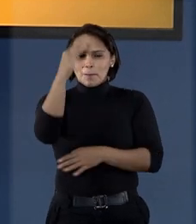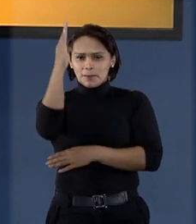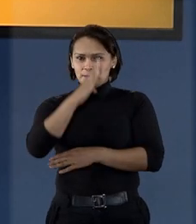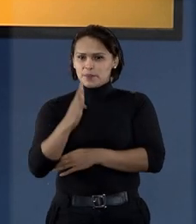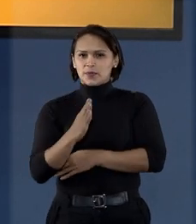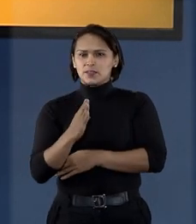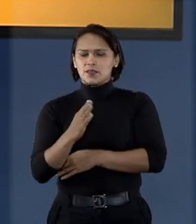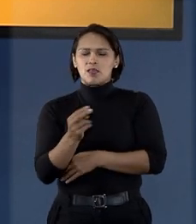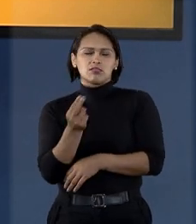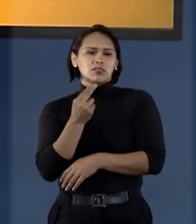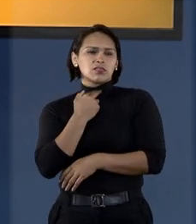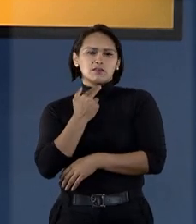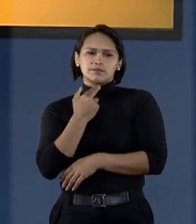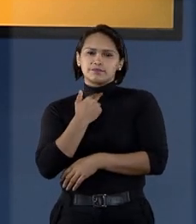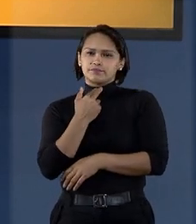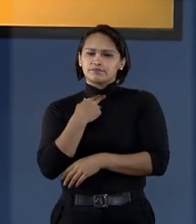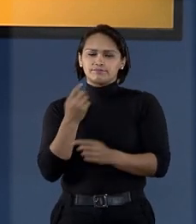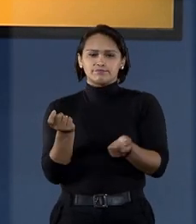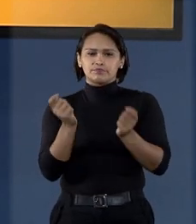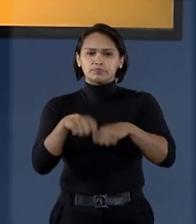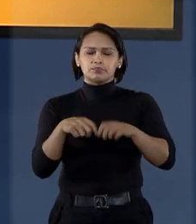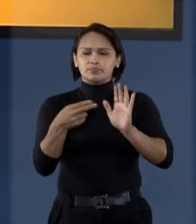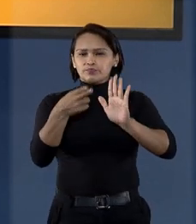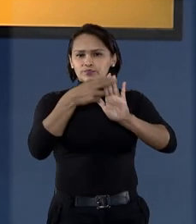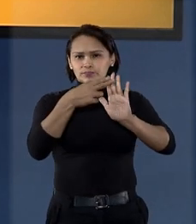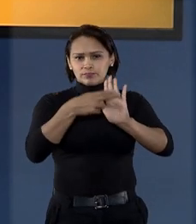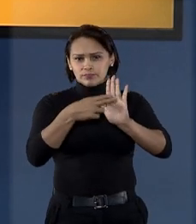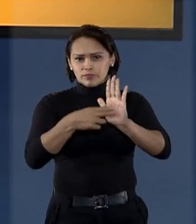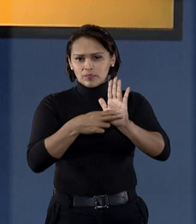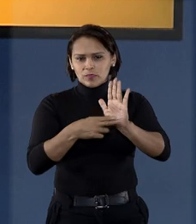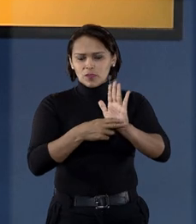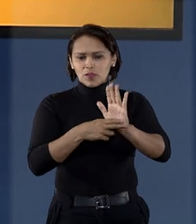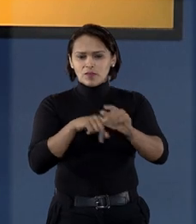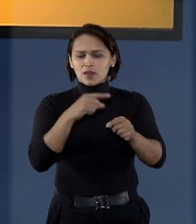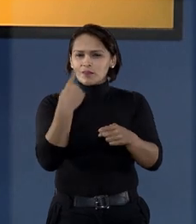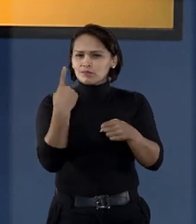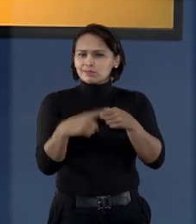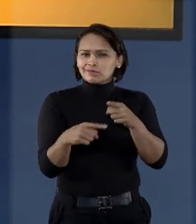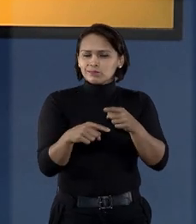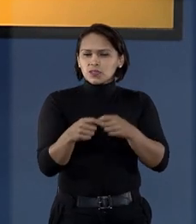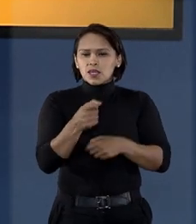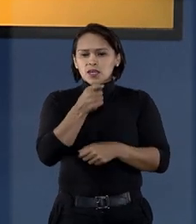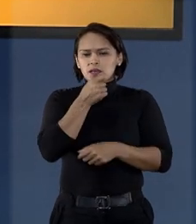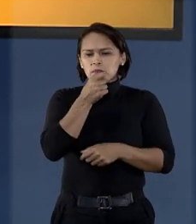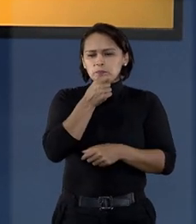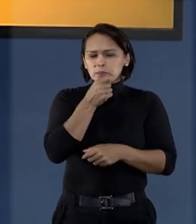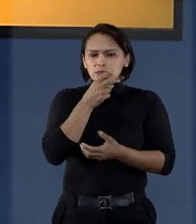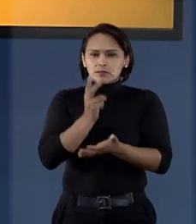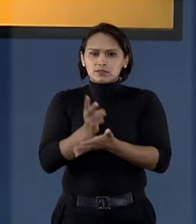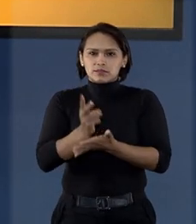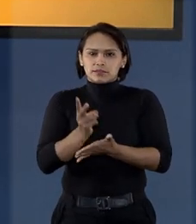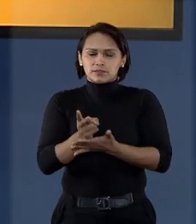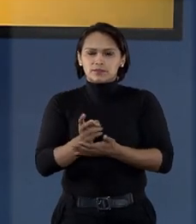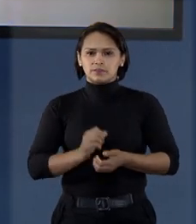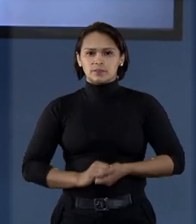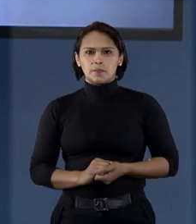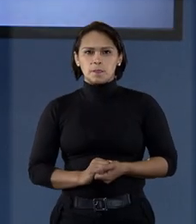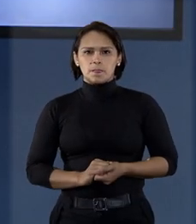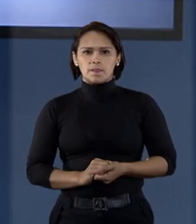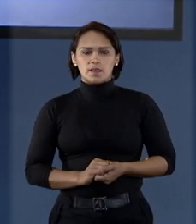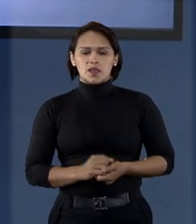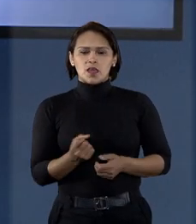jurídico brasileiro, não é possível conceber norma que coiba a atuação da imprensa. Vamos ver?